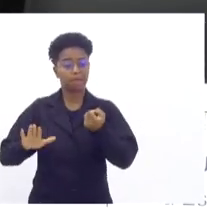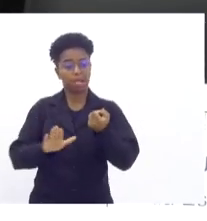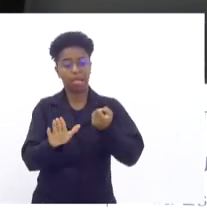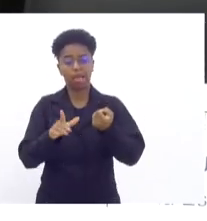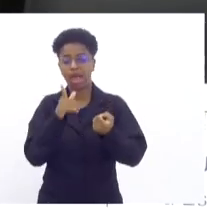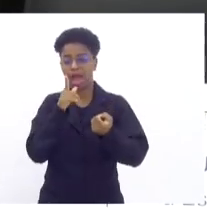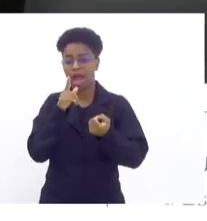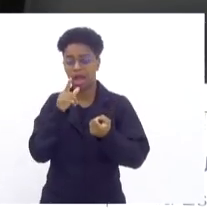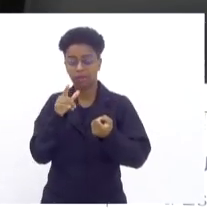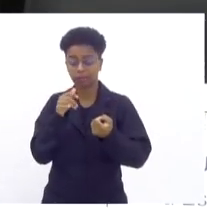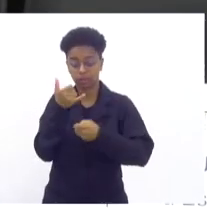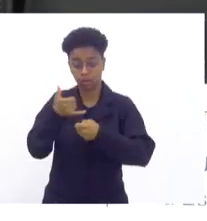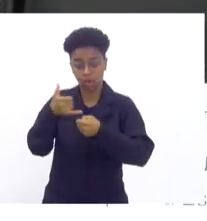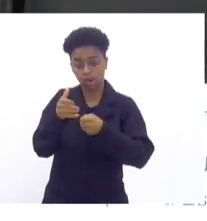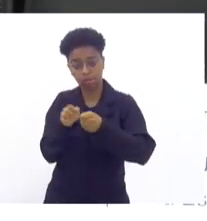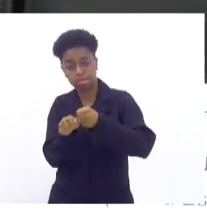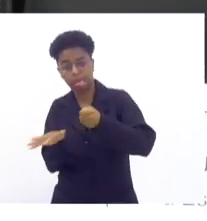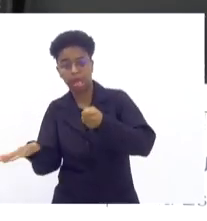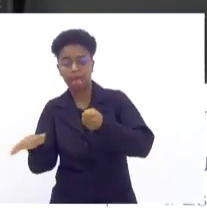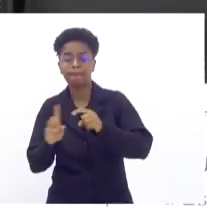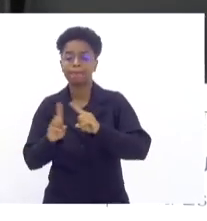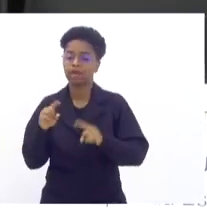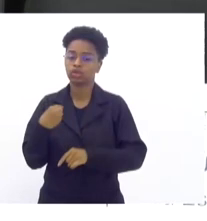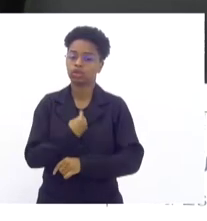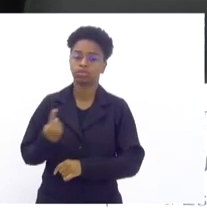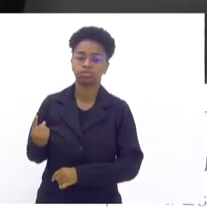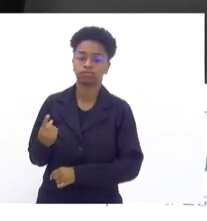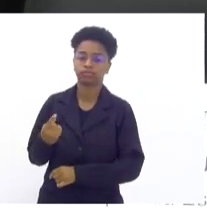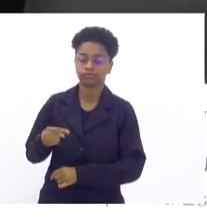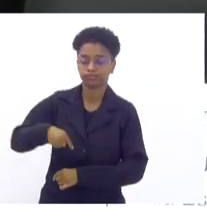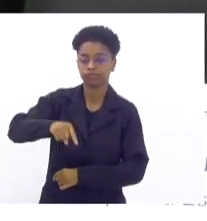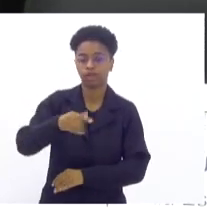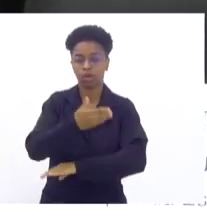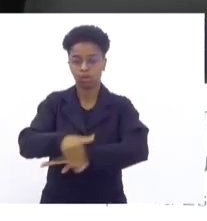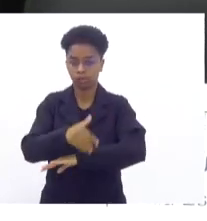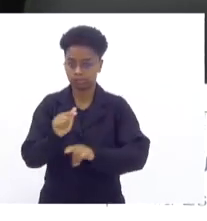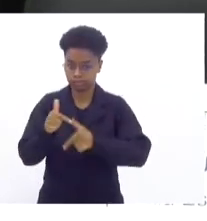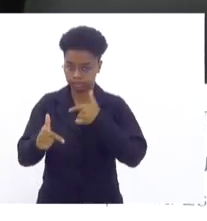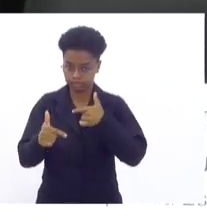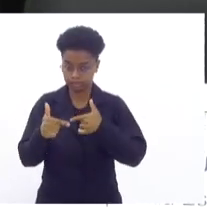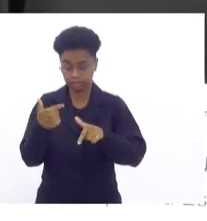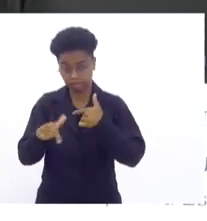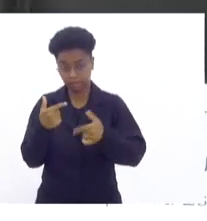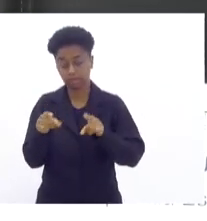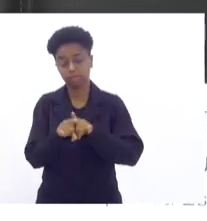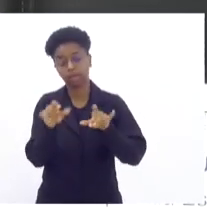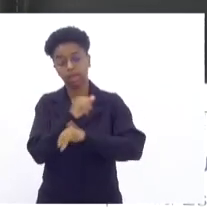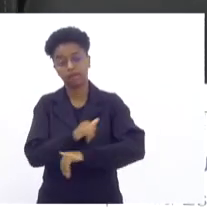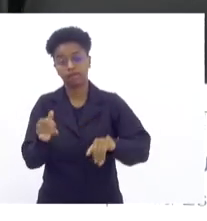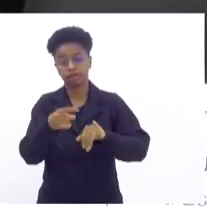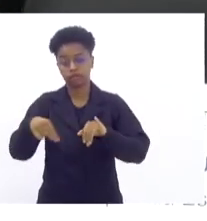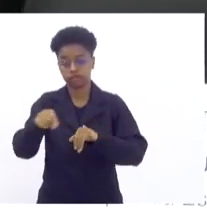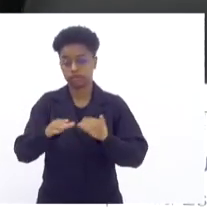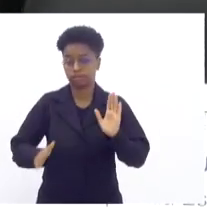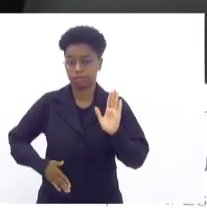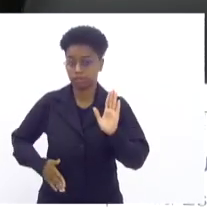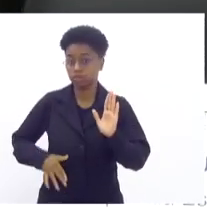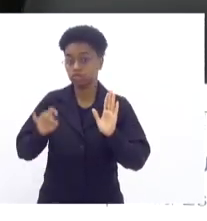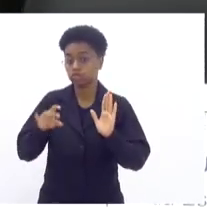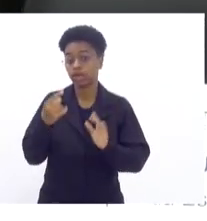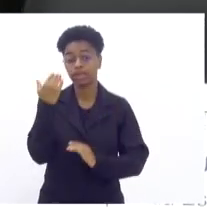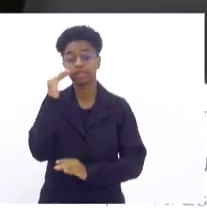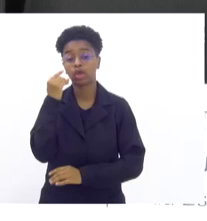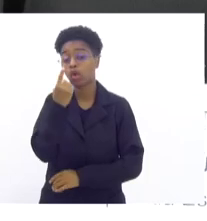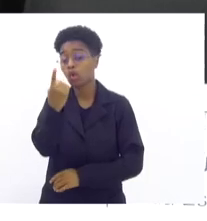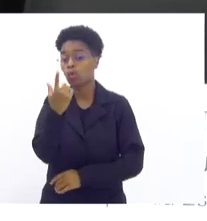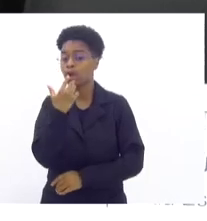óleo. Mas a gente ia para a rua e fazia o nosso serviço. Mas eu vou dizer para vocês uma coisa aqui, que o bandido só entende uma língua e